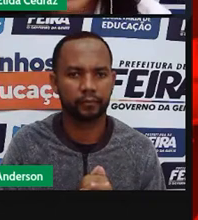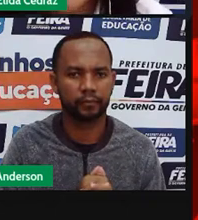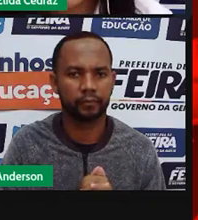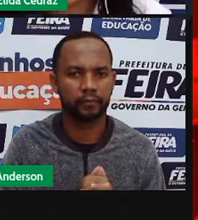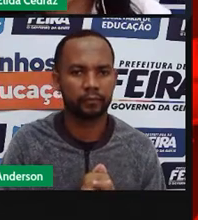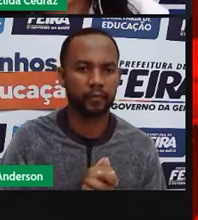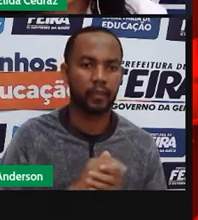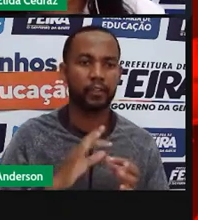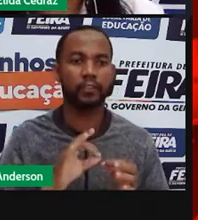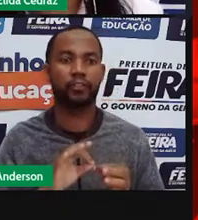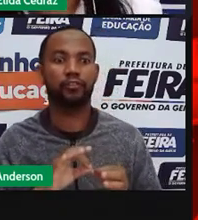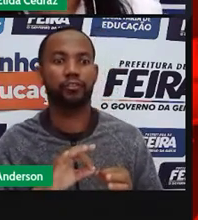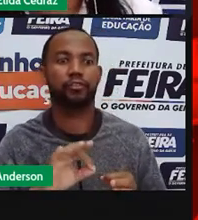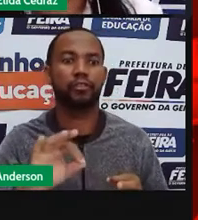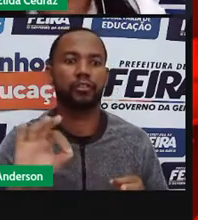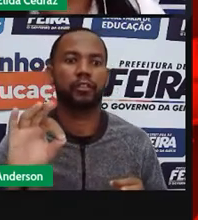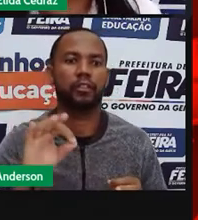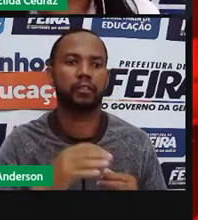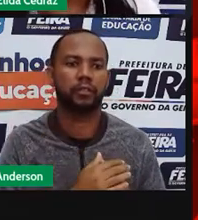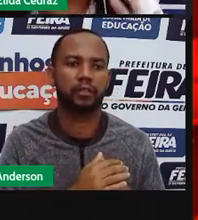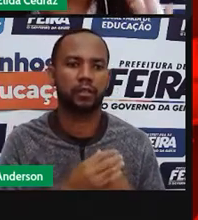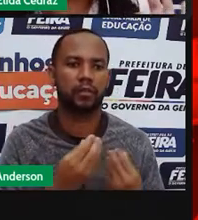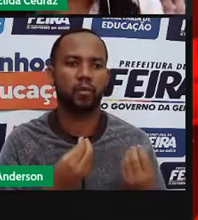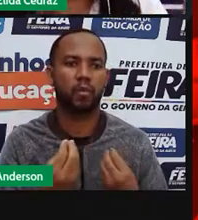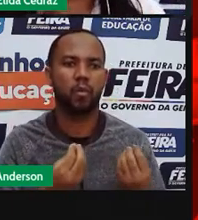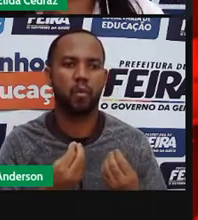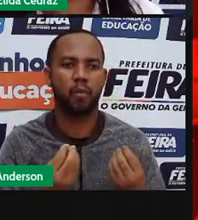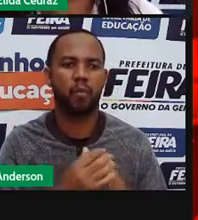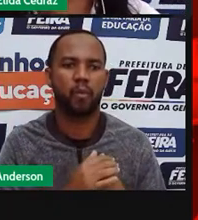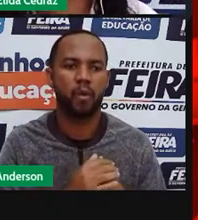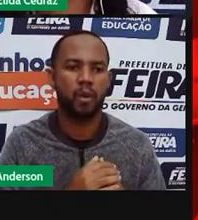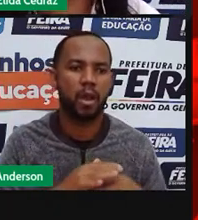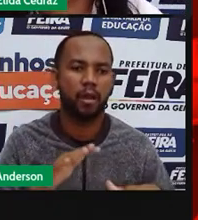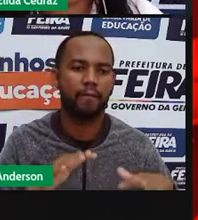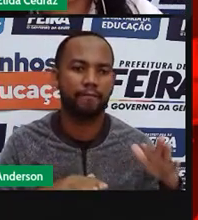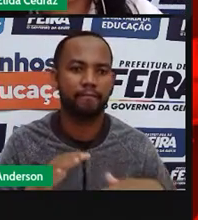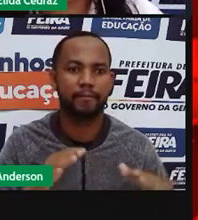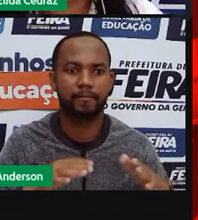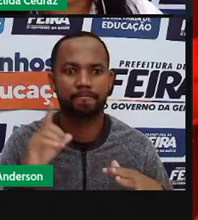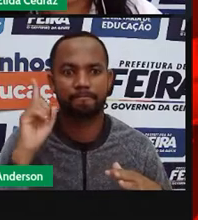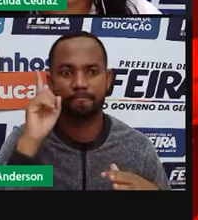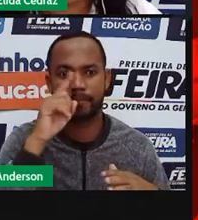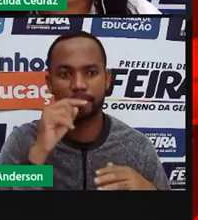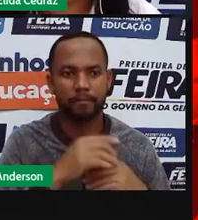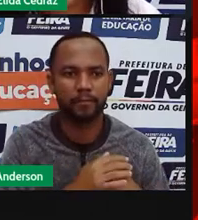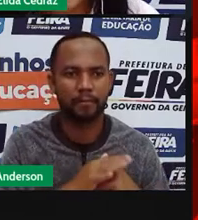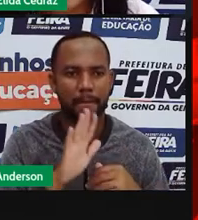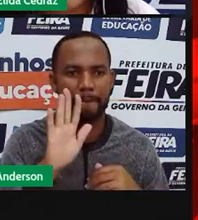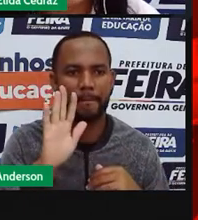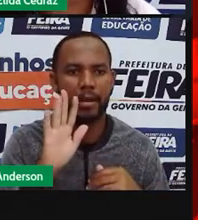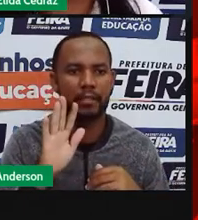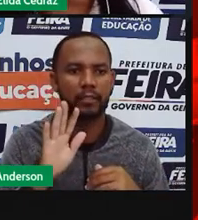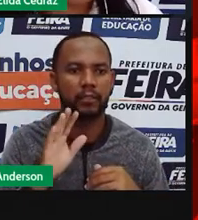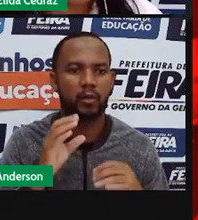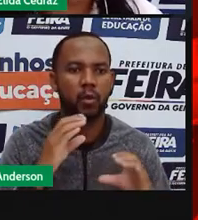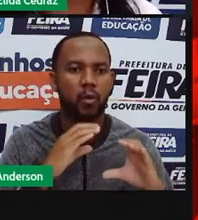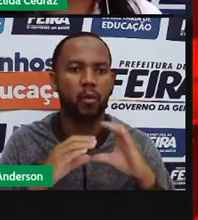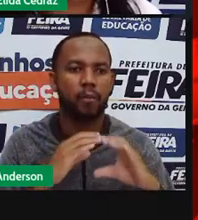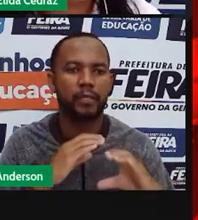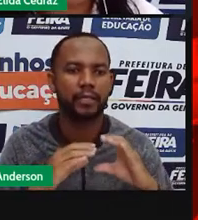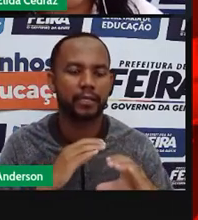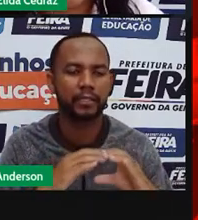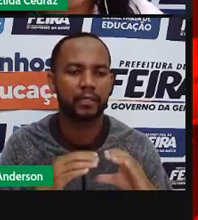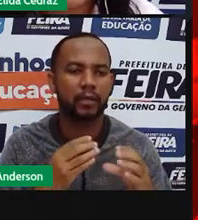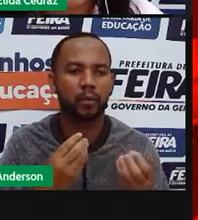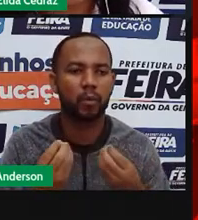Incurtar a distância é um dos objetivos dos meios de comunicação. Mas não só esse. O principal